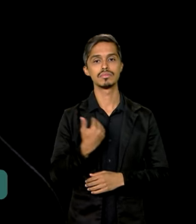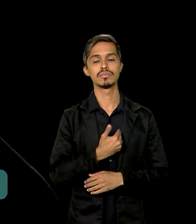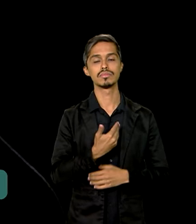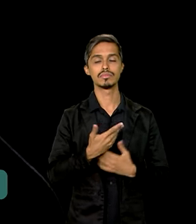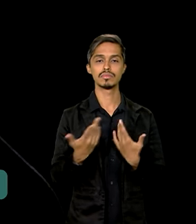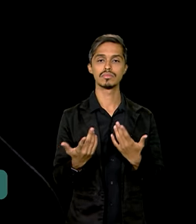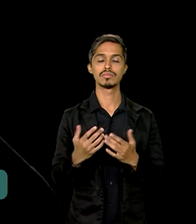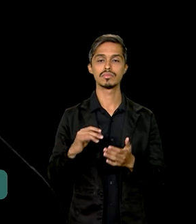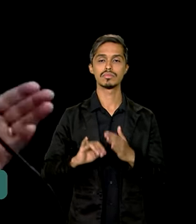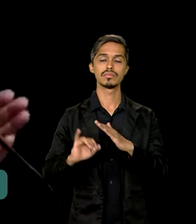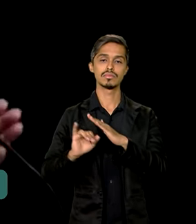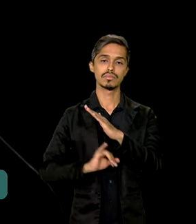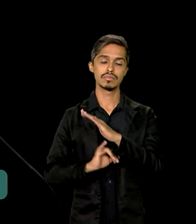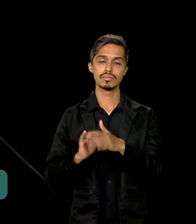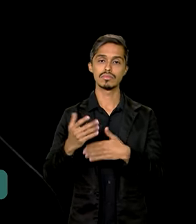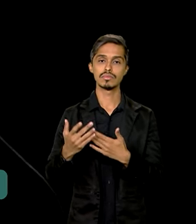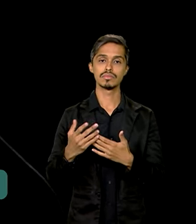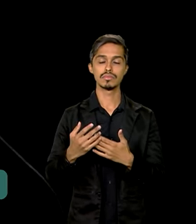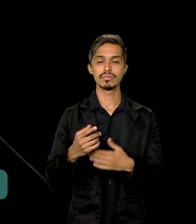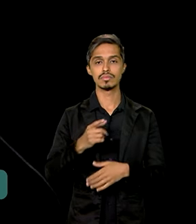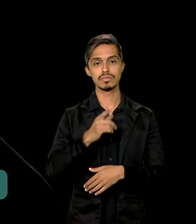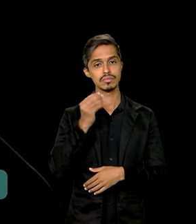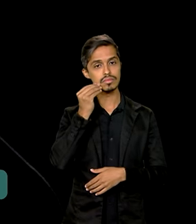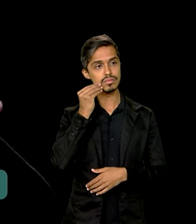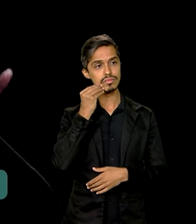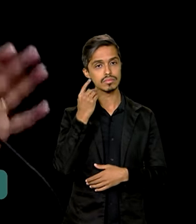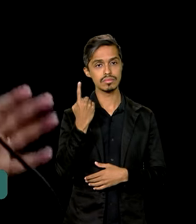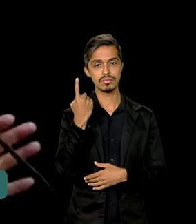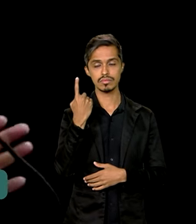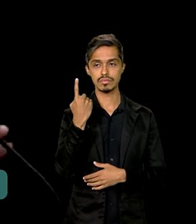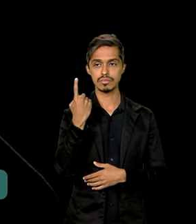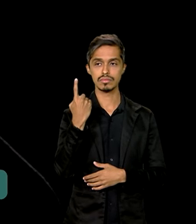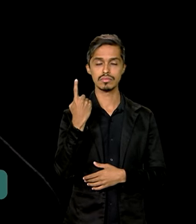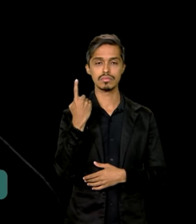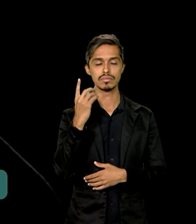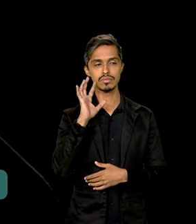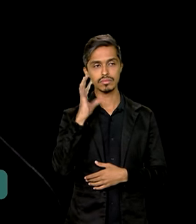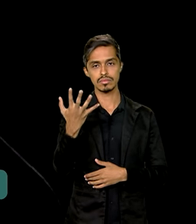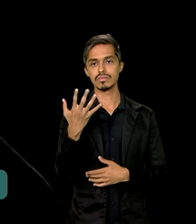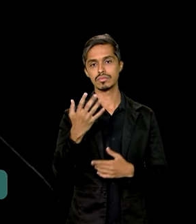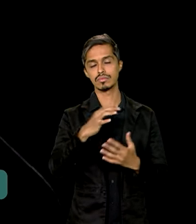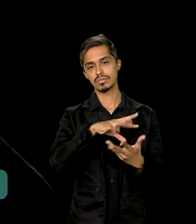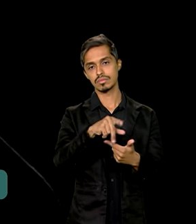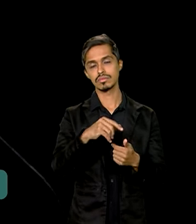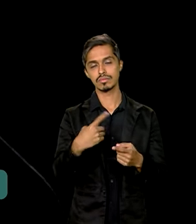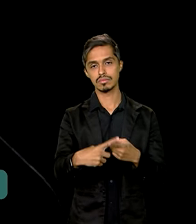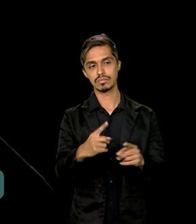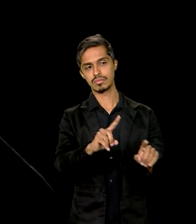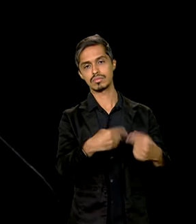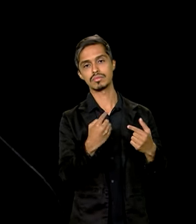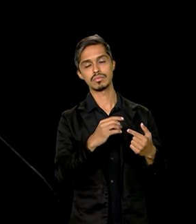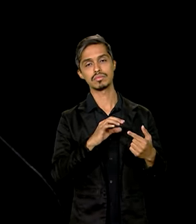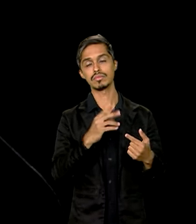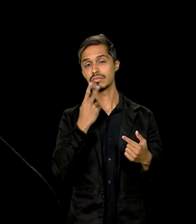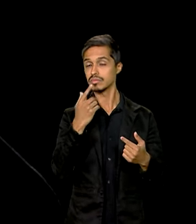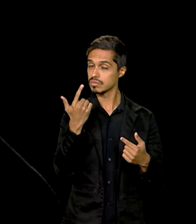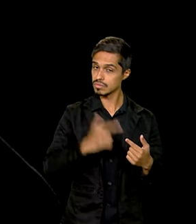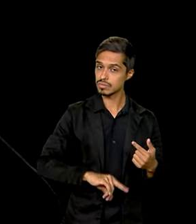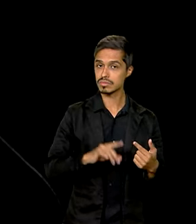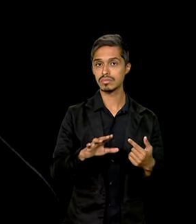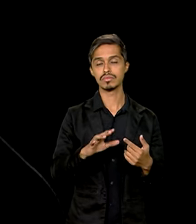instituições em proveito de uma saída global para os nossos desafios, que não são, repito,